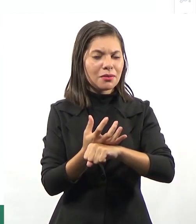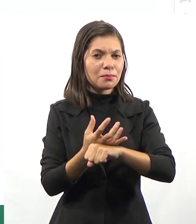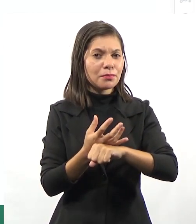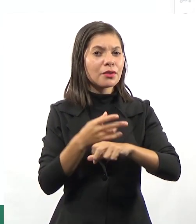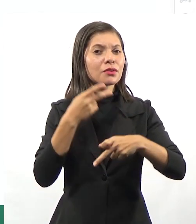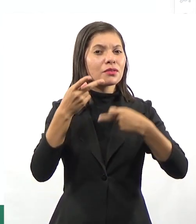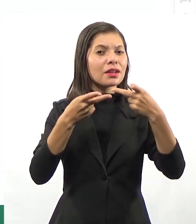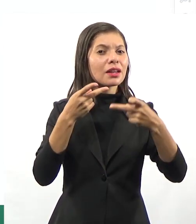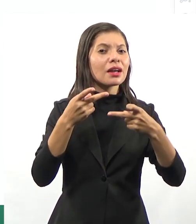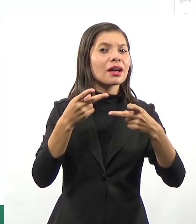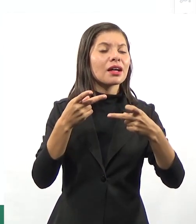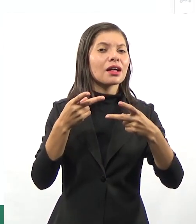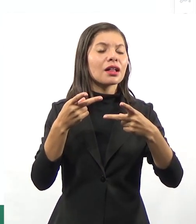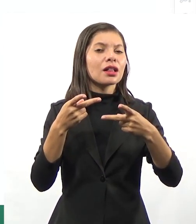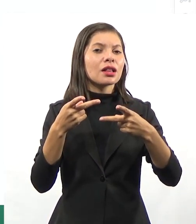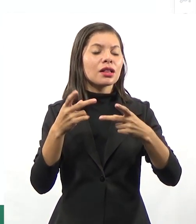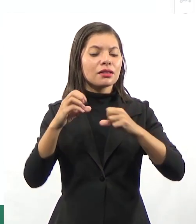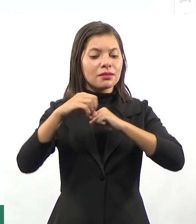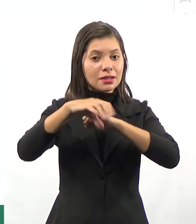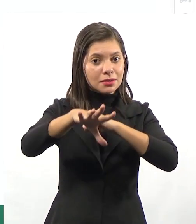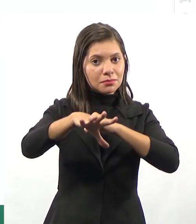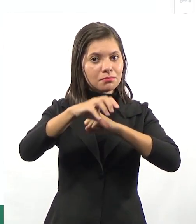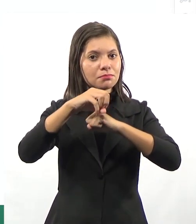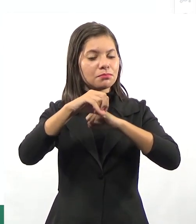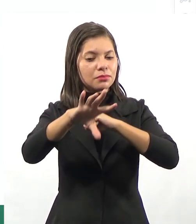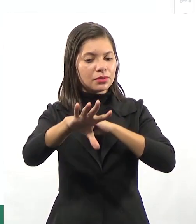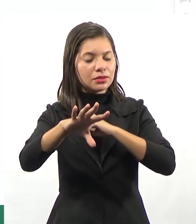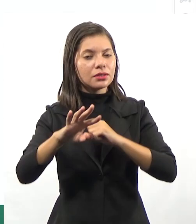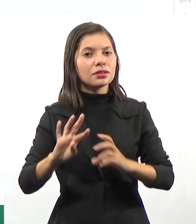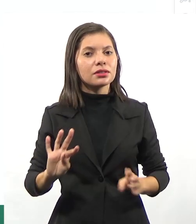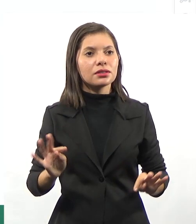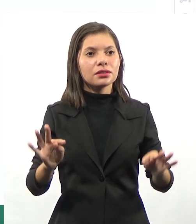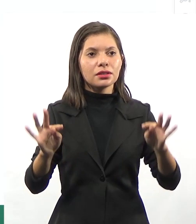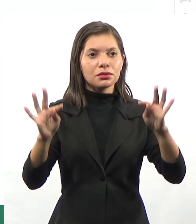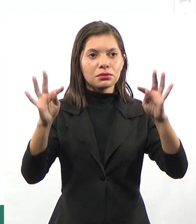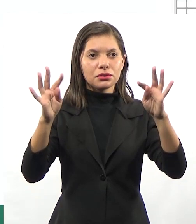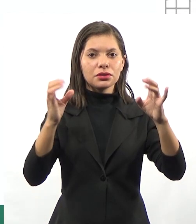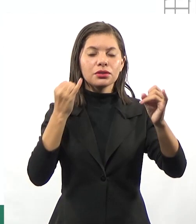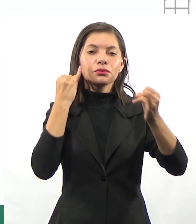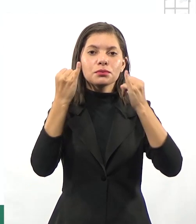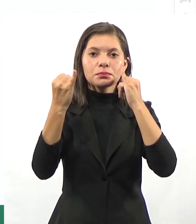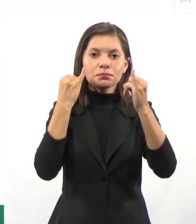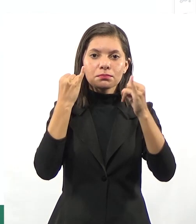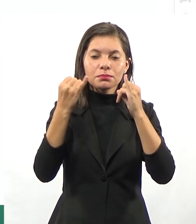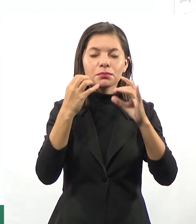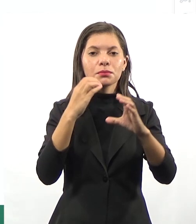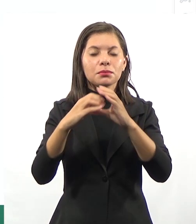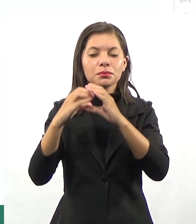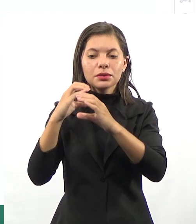ênfase no processo midiático, nessas tecnologias de informação e comunicação.